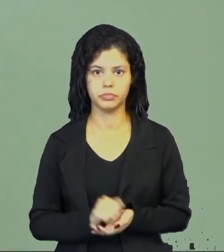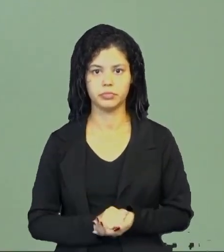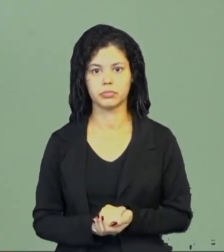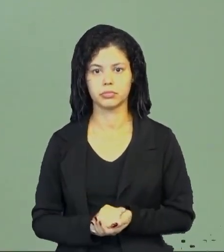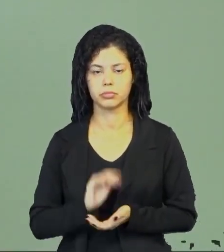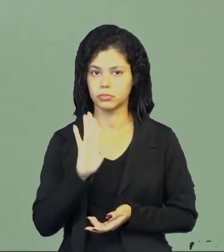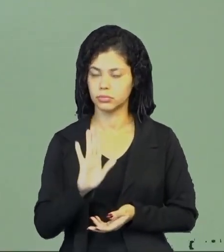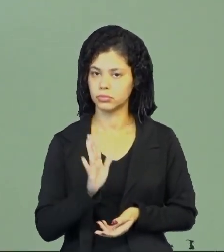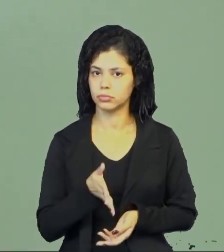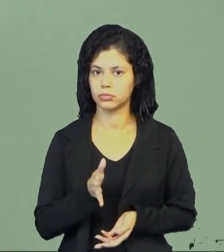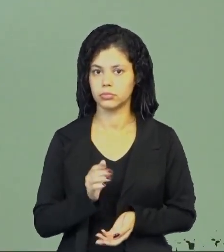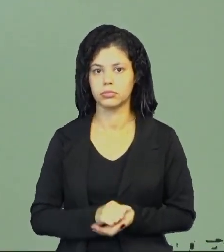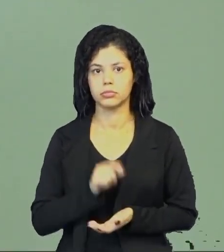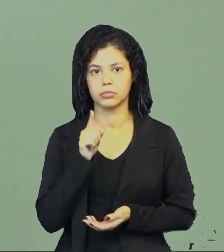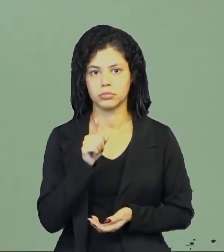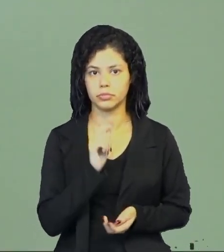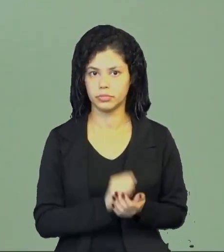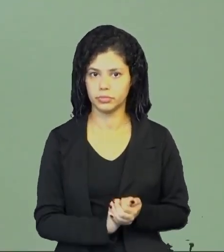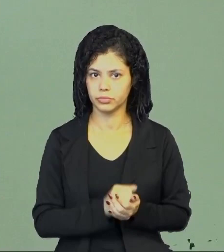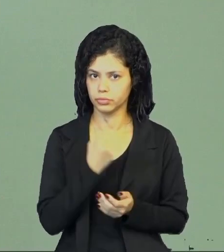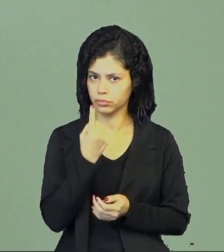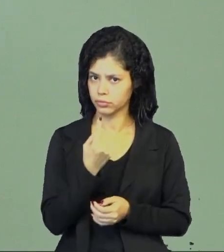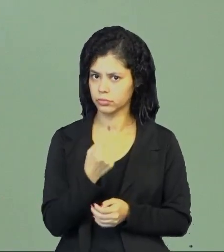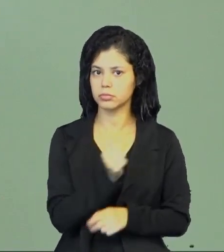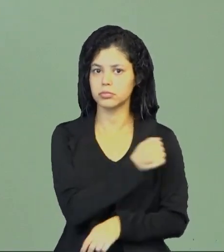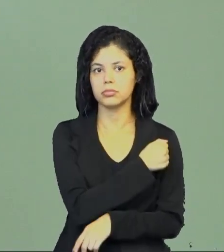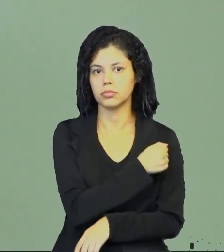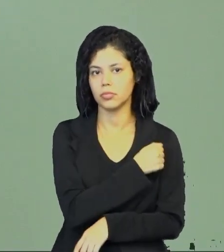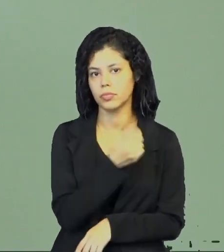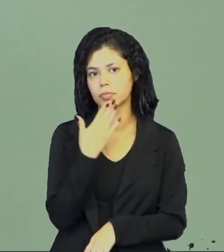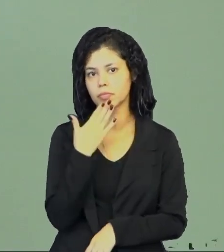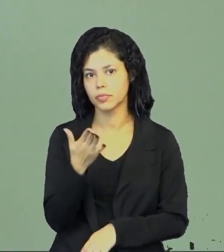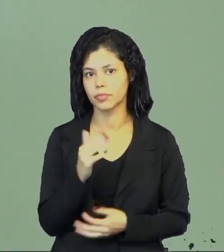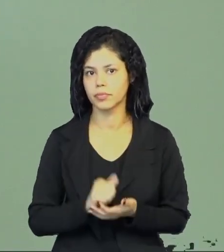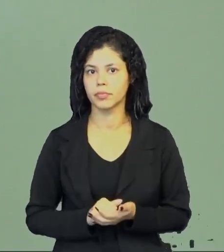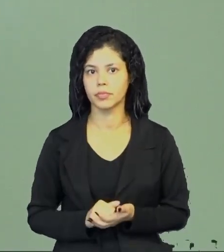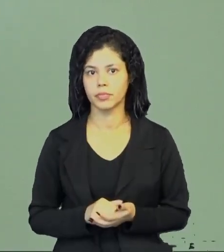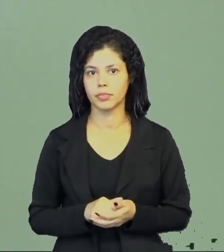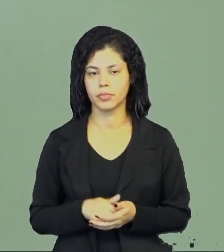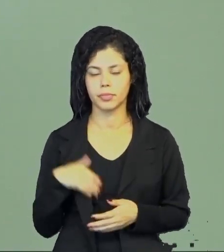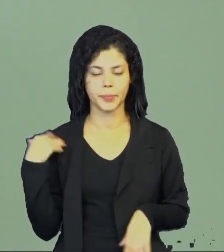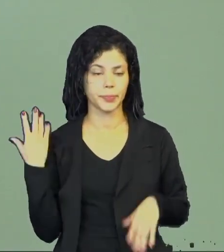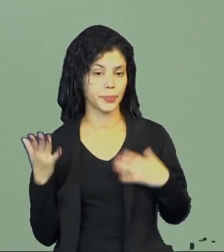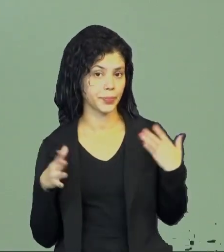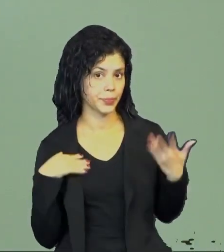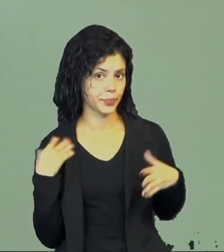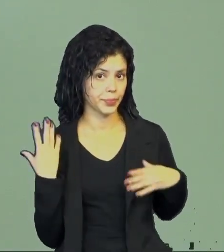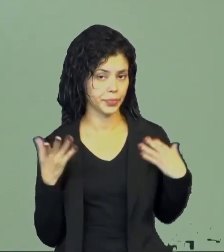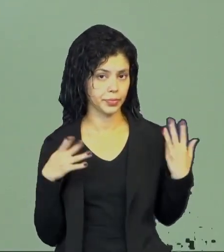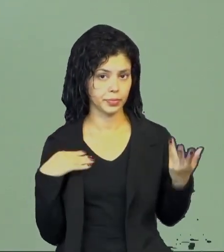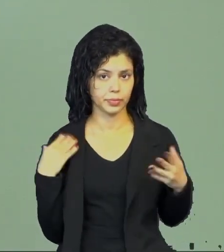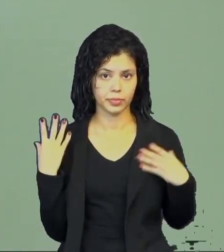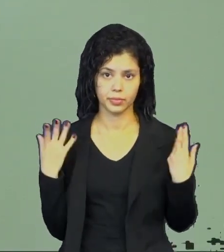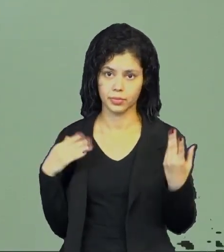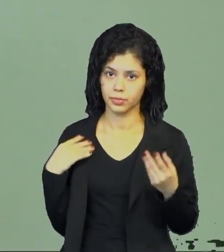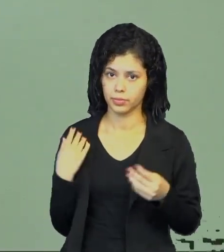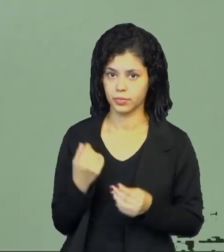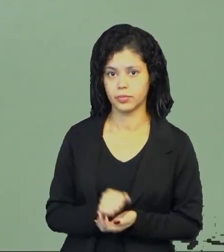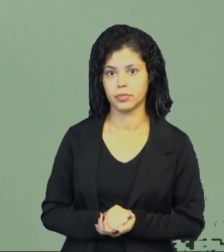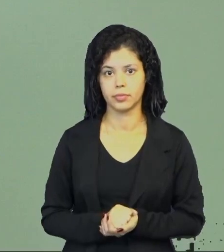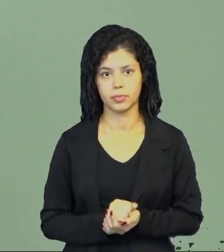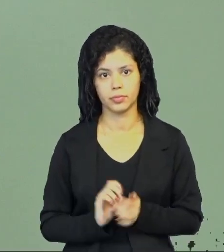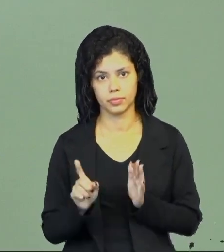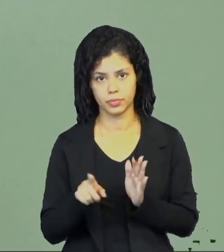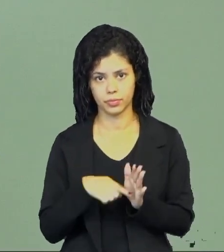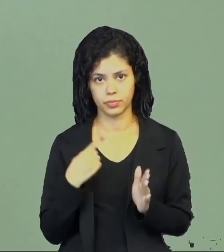Então, já deixo para vocês, se você é um desses alunos que pede para o professor, parei o banheiro e fique passeando pelos corredores, galerinha.